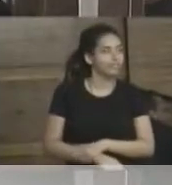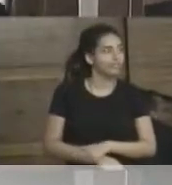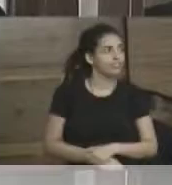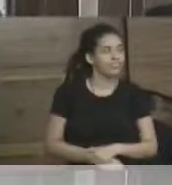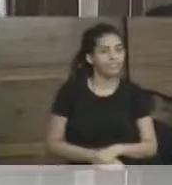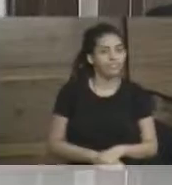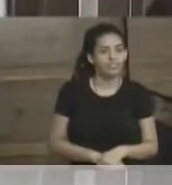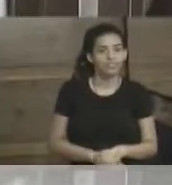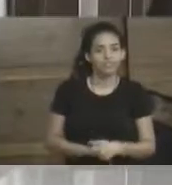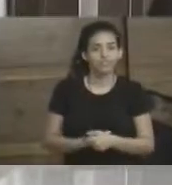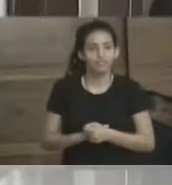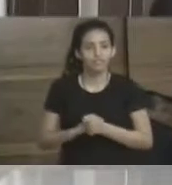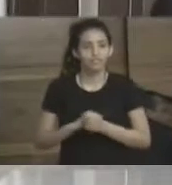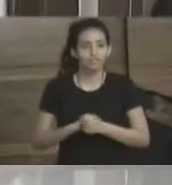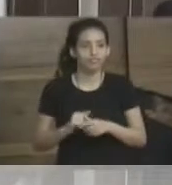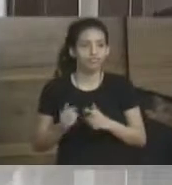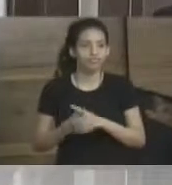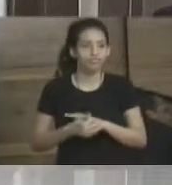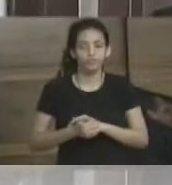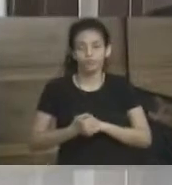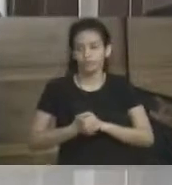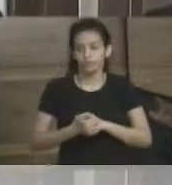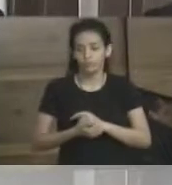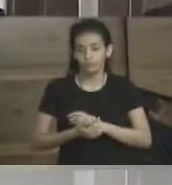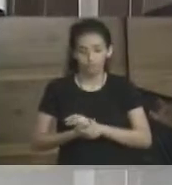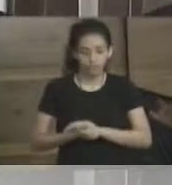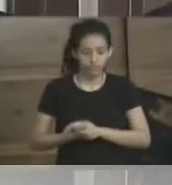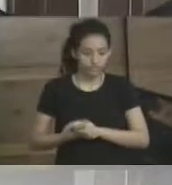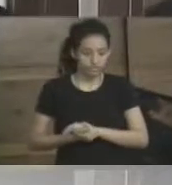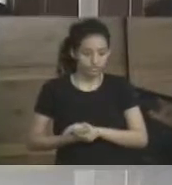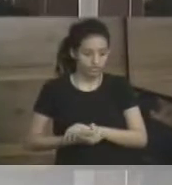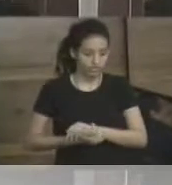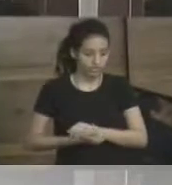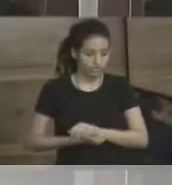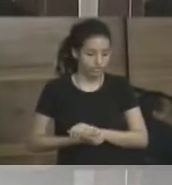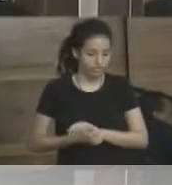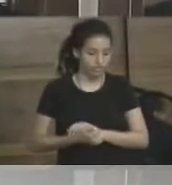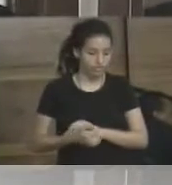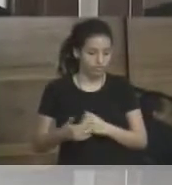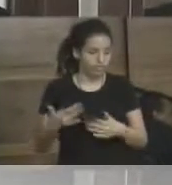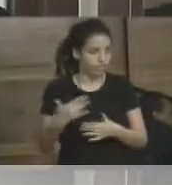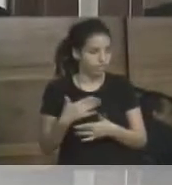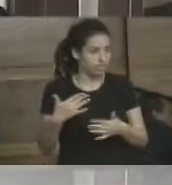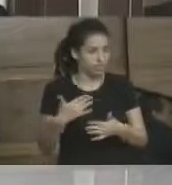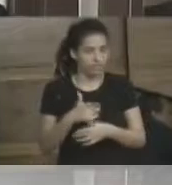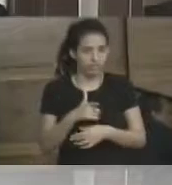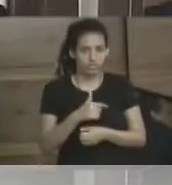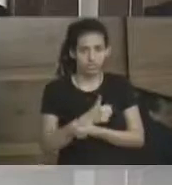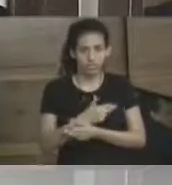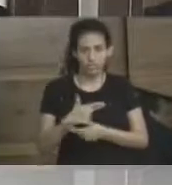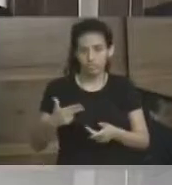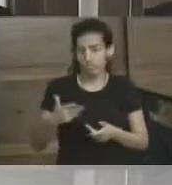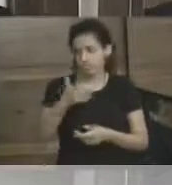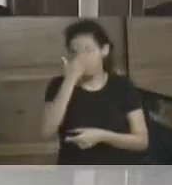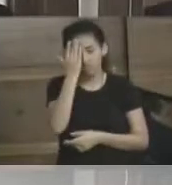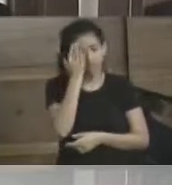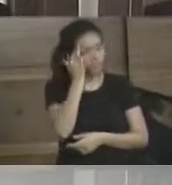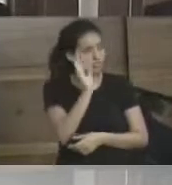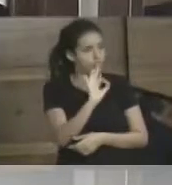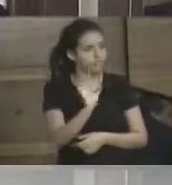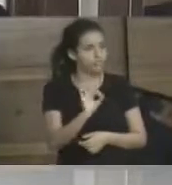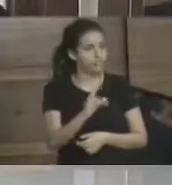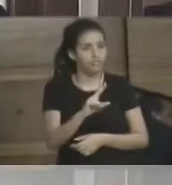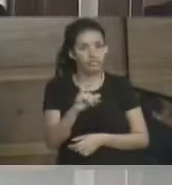empregar as pessoas, a gente tem que trabalhar, a gente tem que ter criatividade. Você vai para tanta cidade aí, e eu acho que algumas pessoas até não sabem disso,